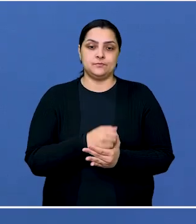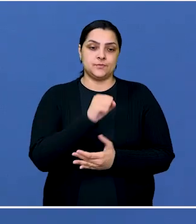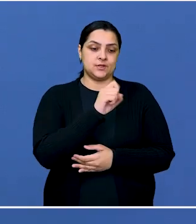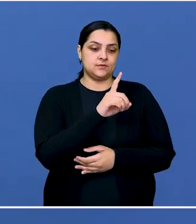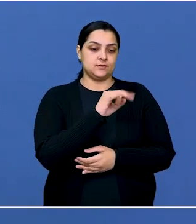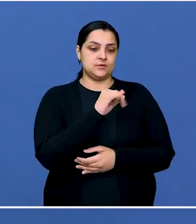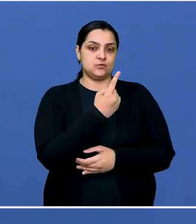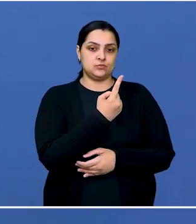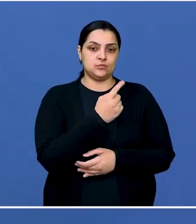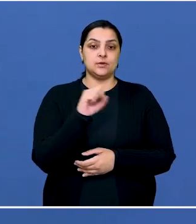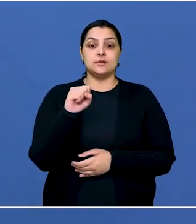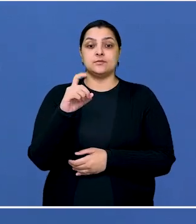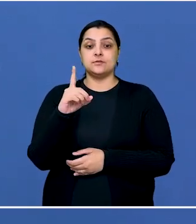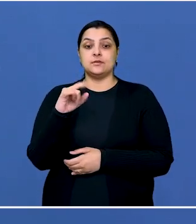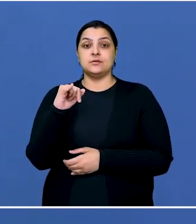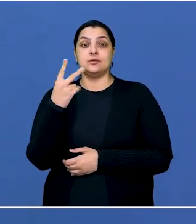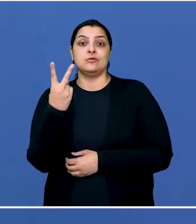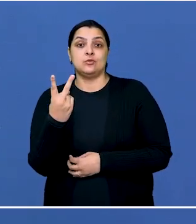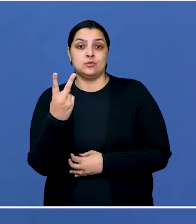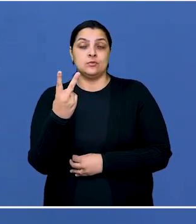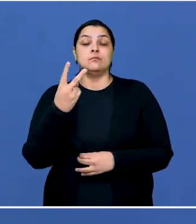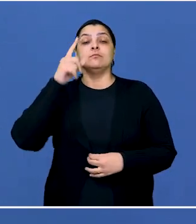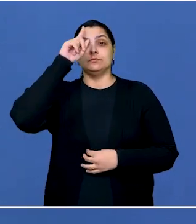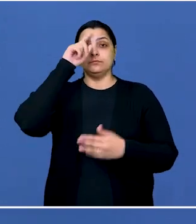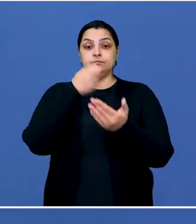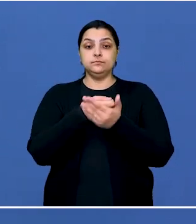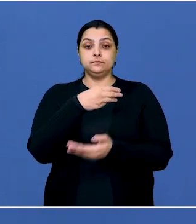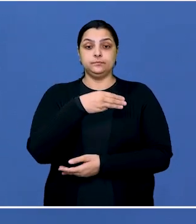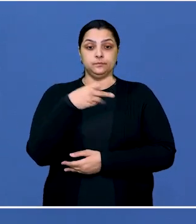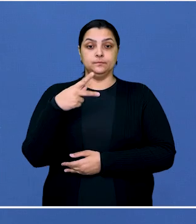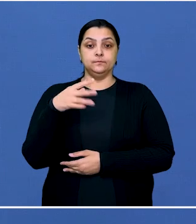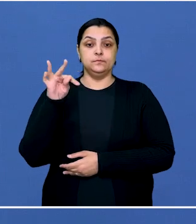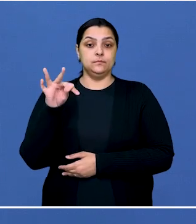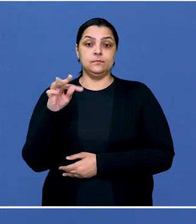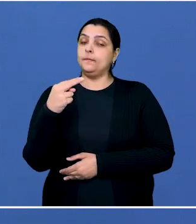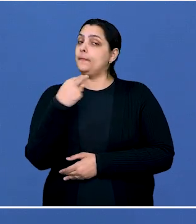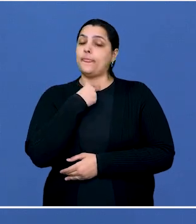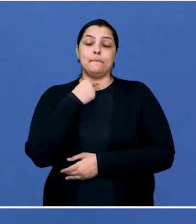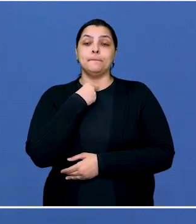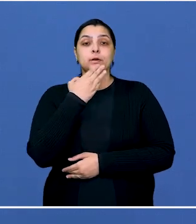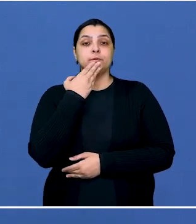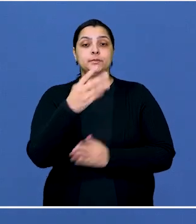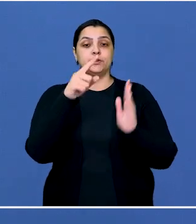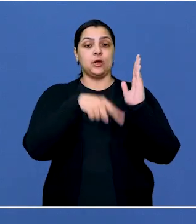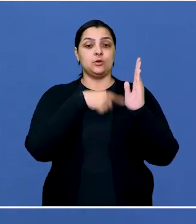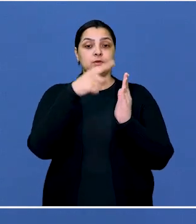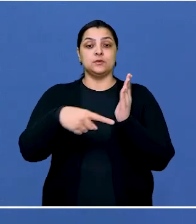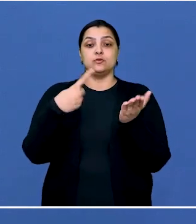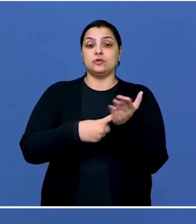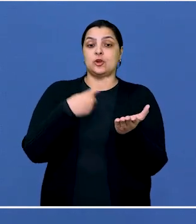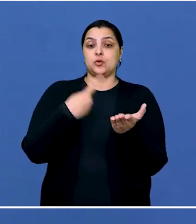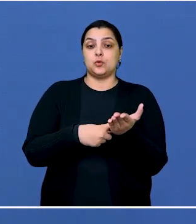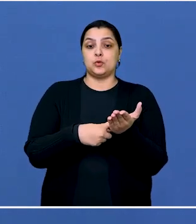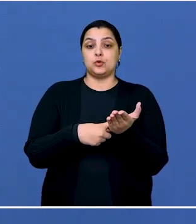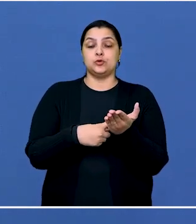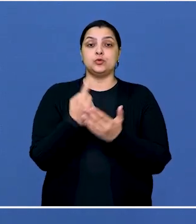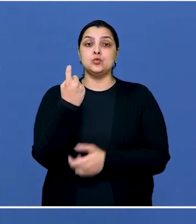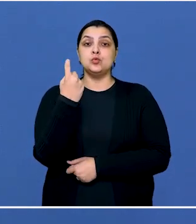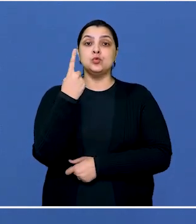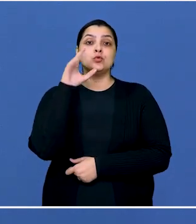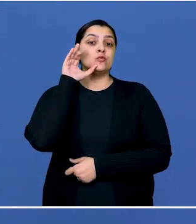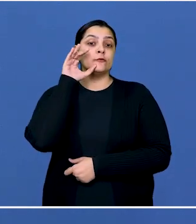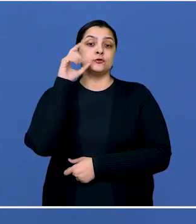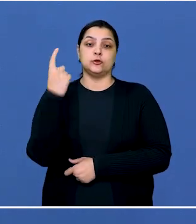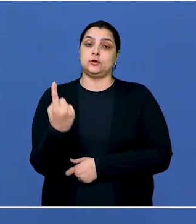Saímos da SDI 1, vamos agora para a SDI 2, Luana, que decidiu que o Ministério Público do Trabalho não pode pedir anulação de acordo envolvendo